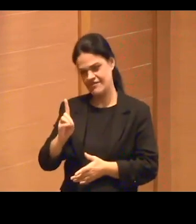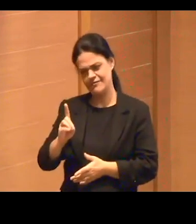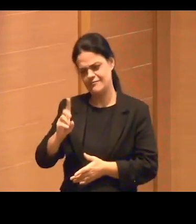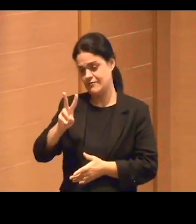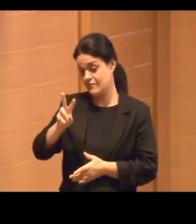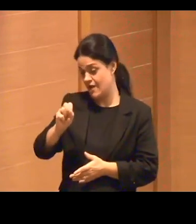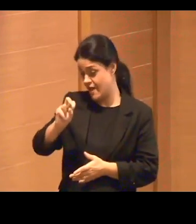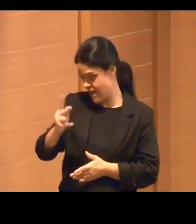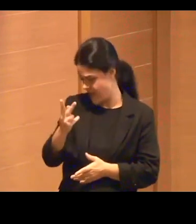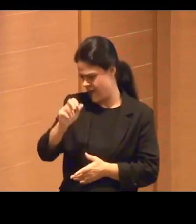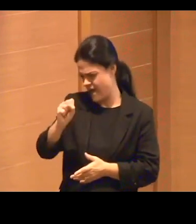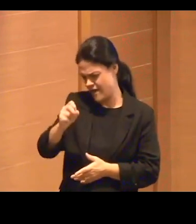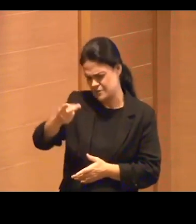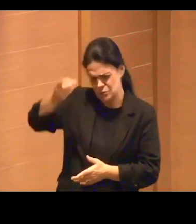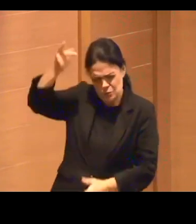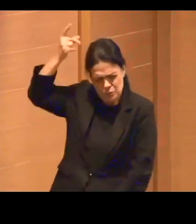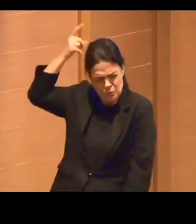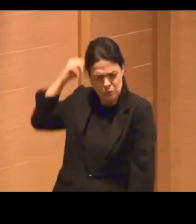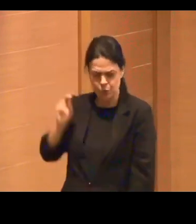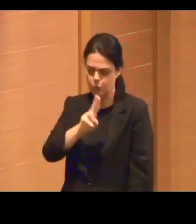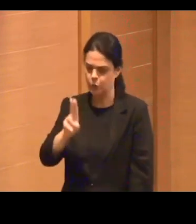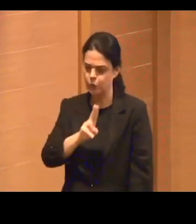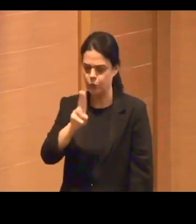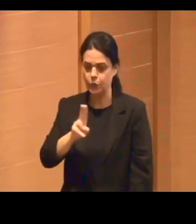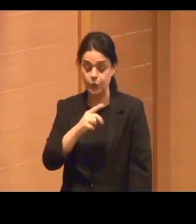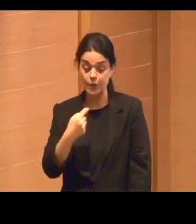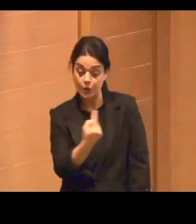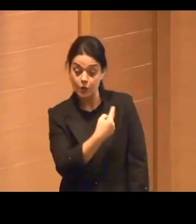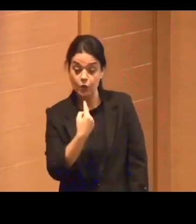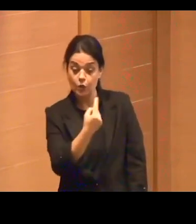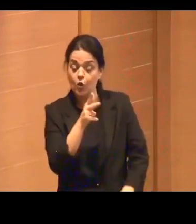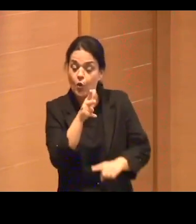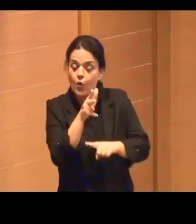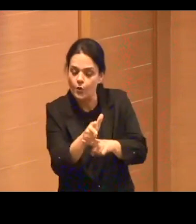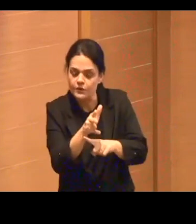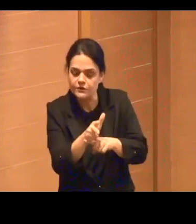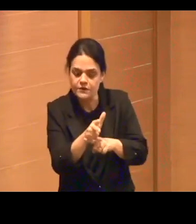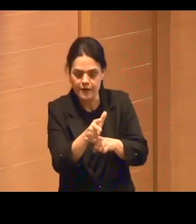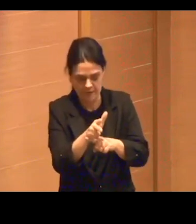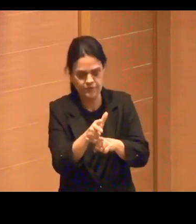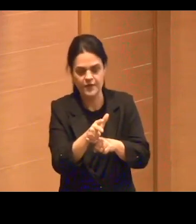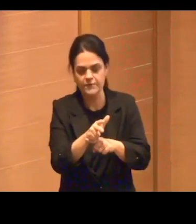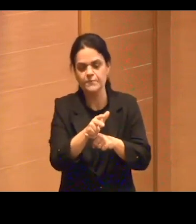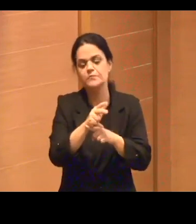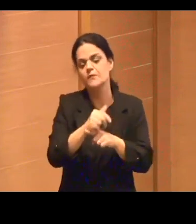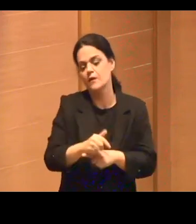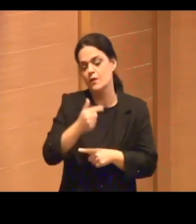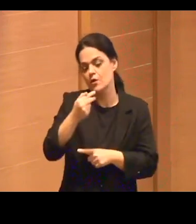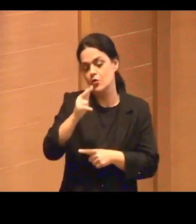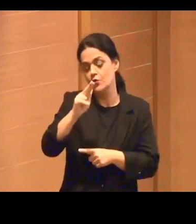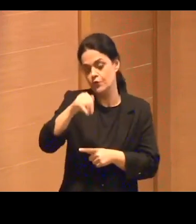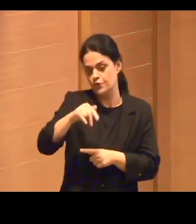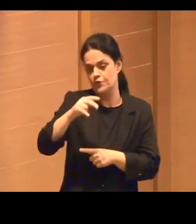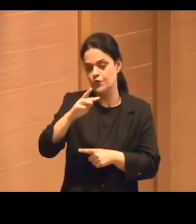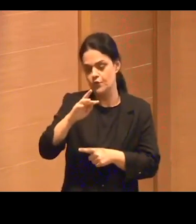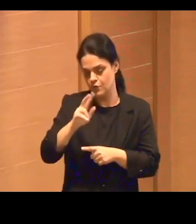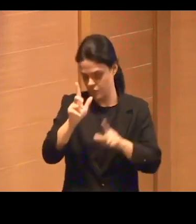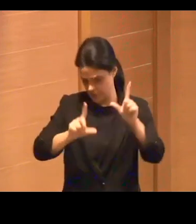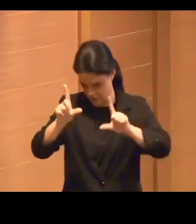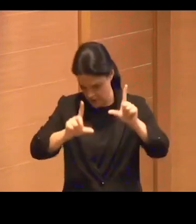E nós, na FUNTV, desenvolvemos, junto com o CNPq, com